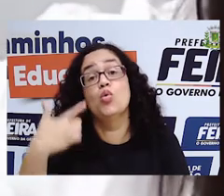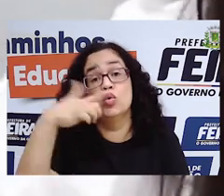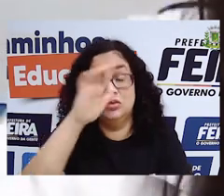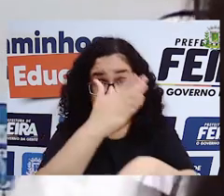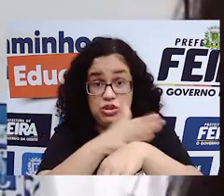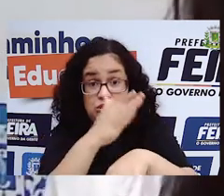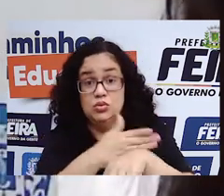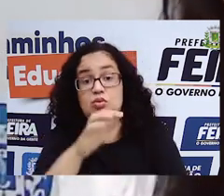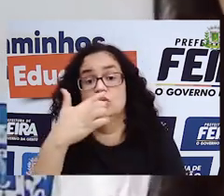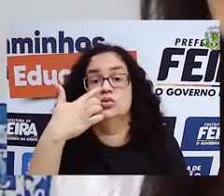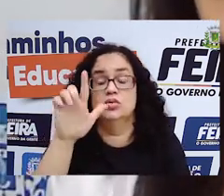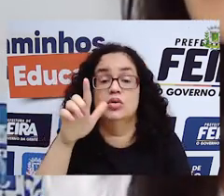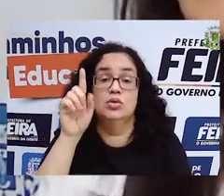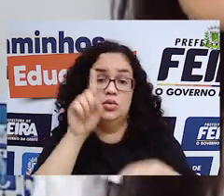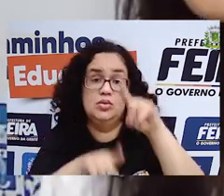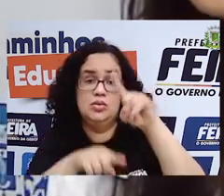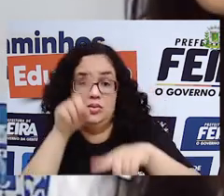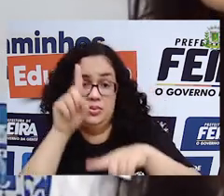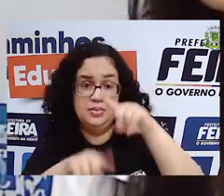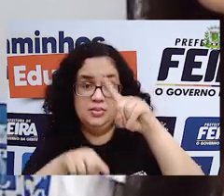agora outro material.